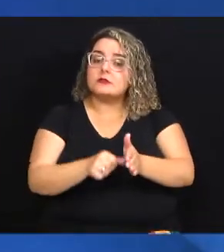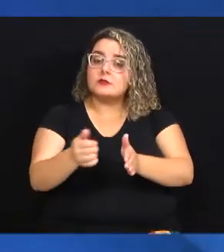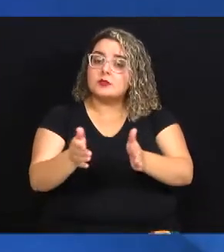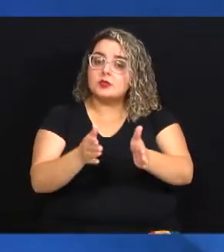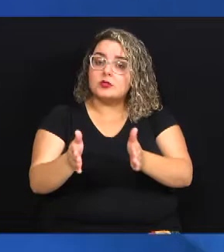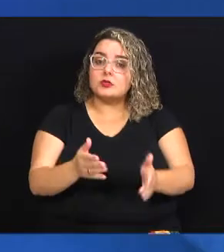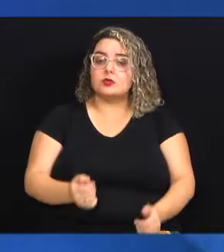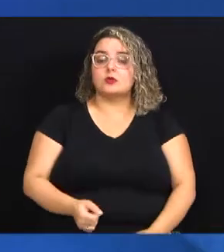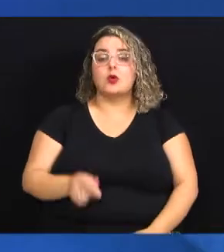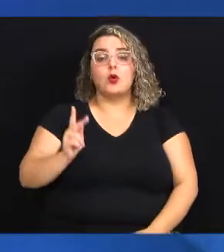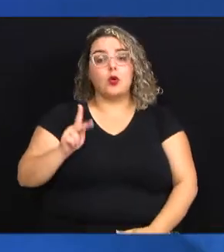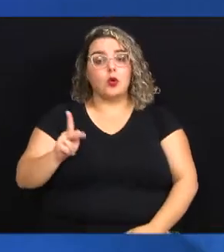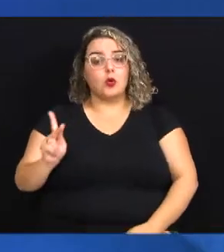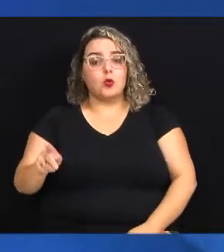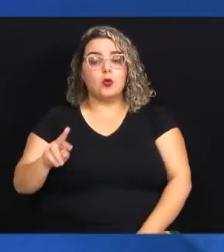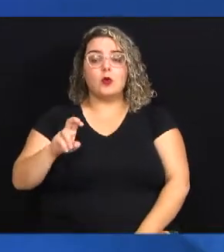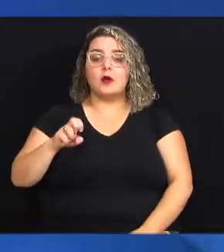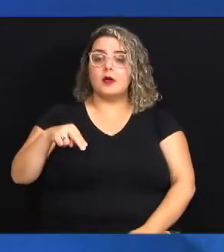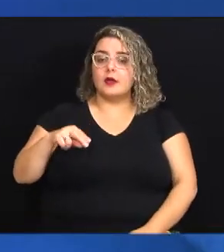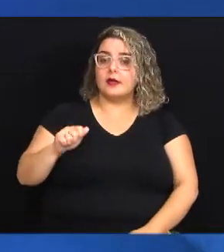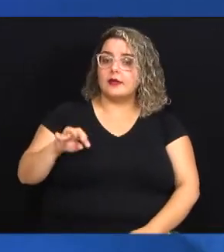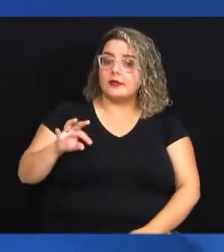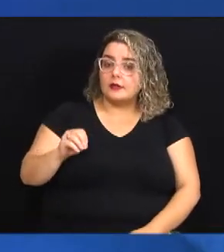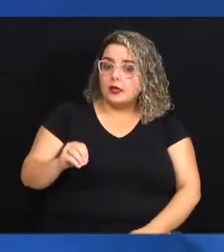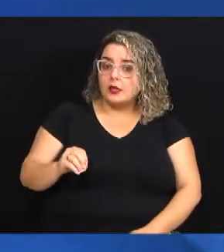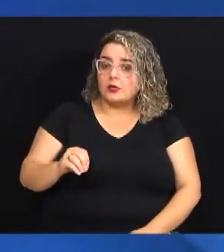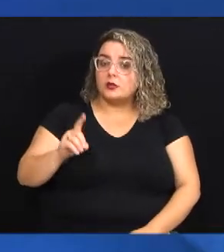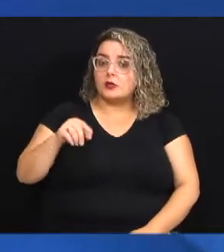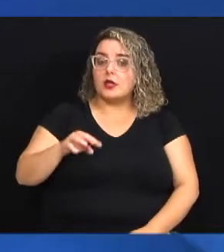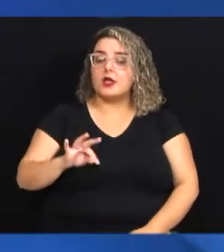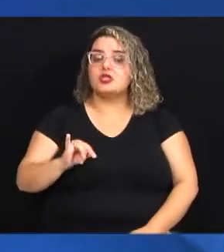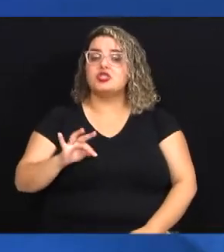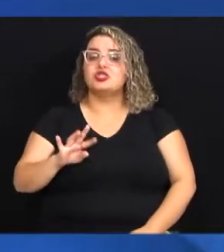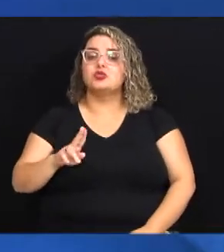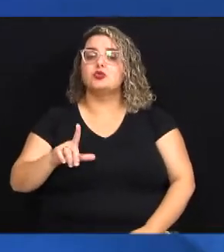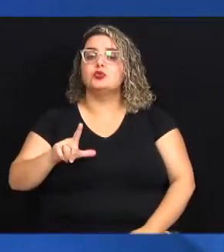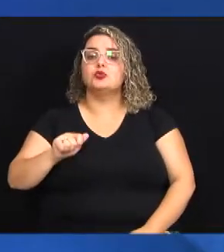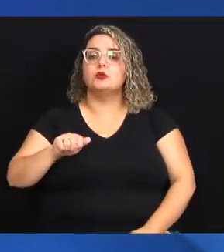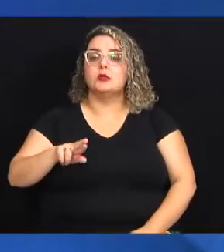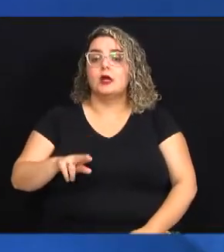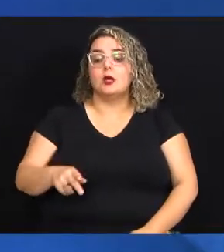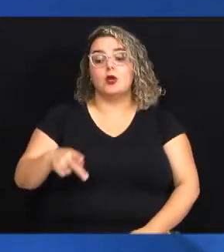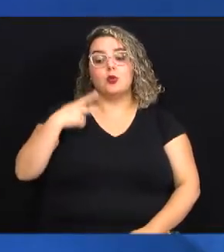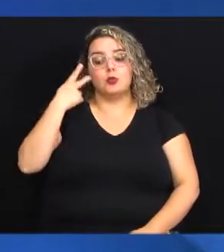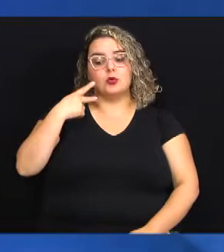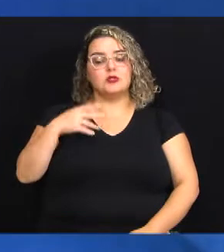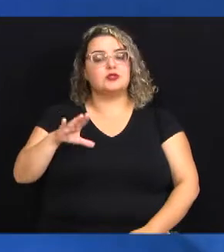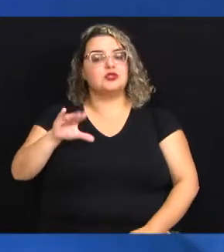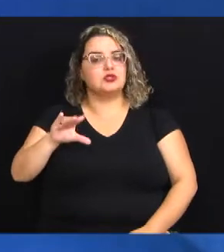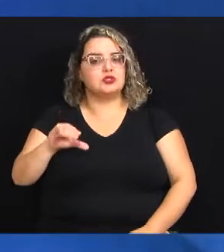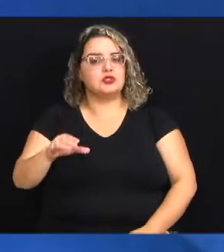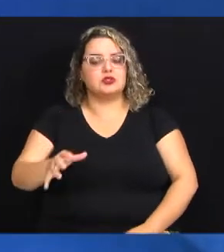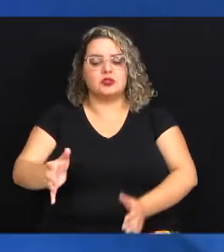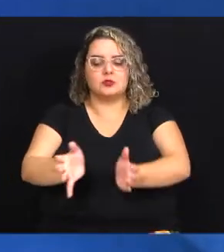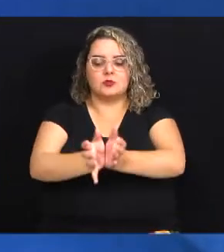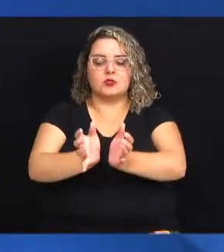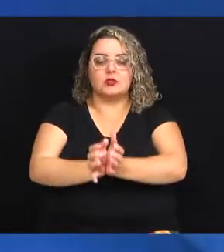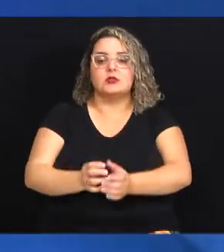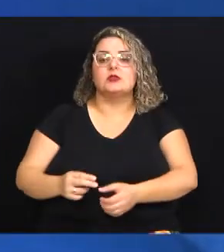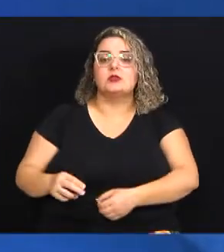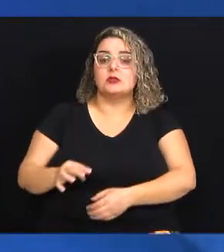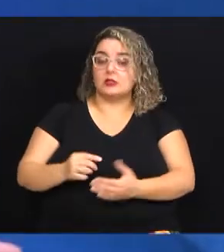com o professor Renato Dagnino, que é titular do Departamento de Política Científica e Tecnológica da